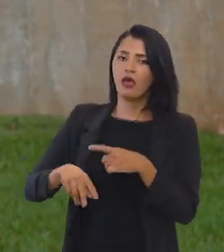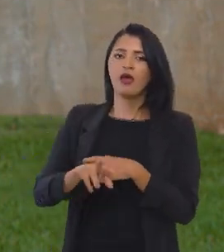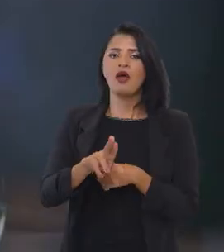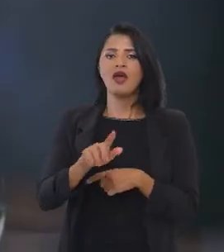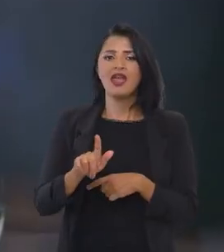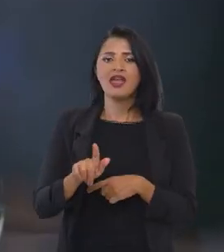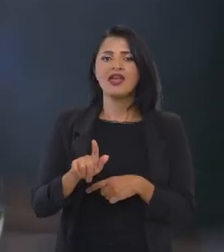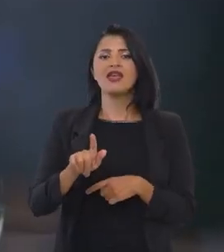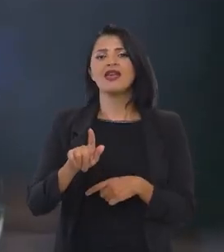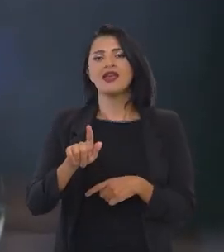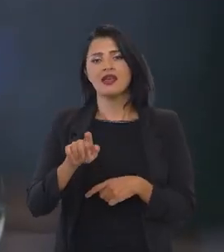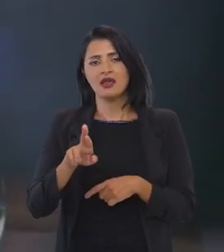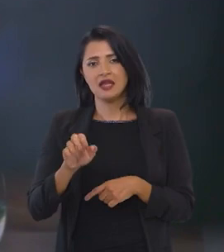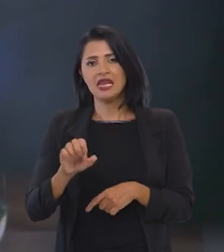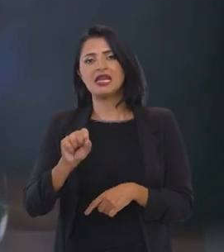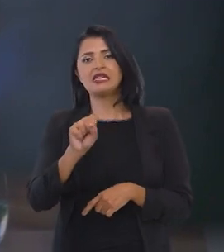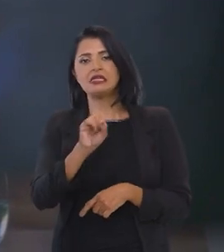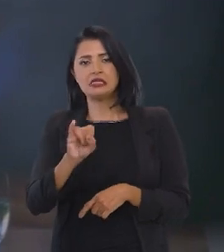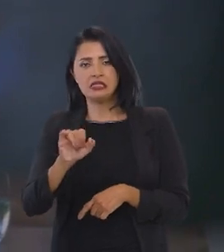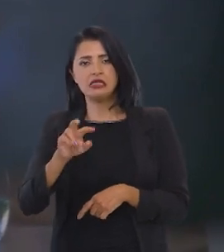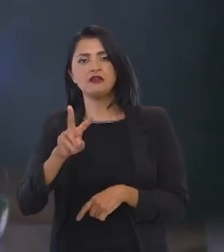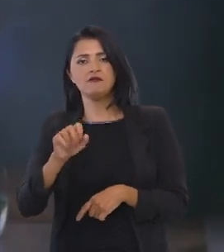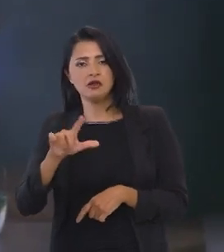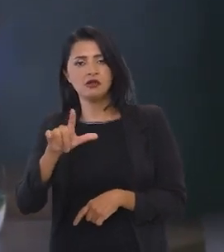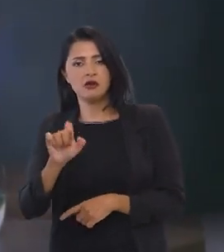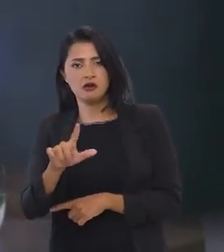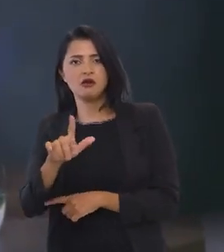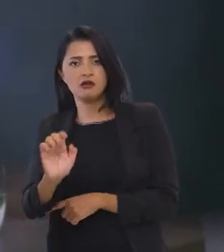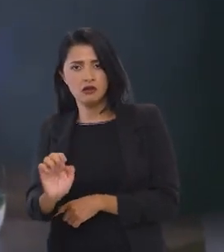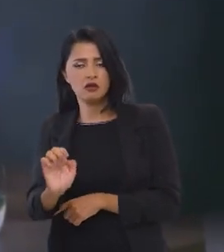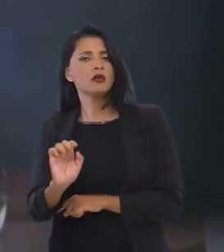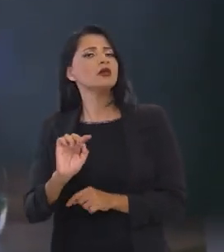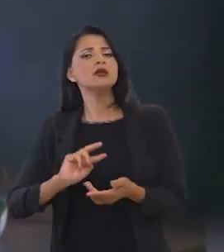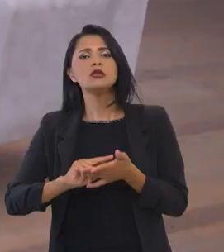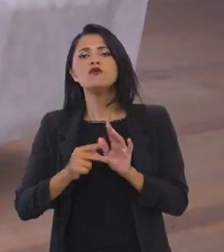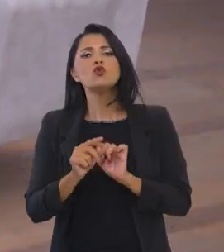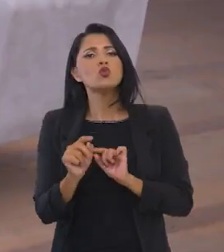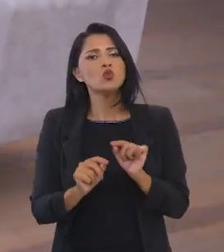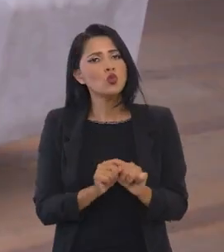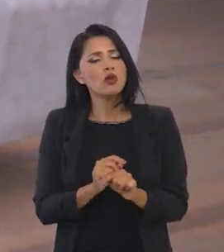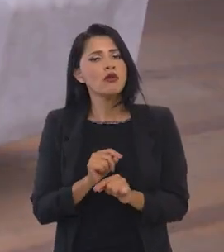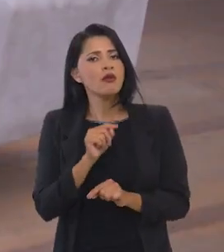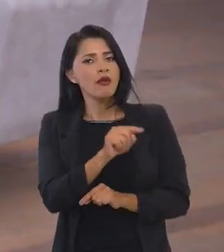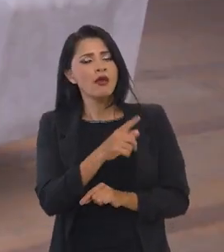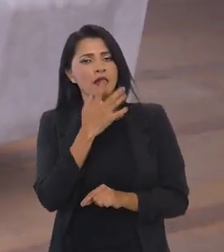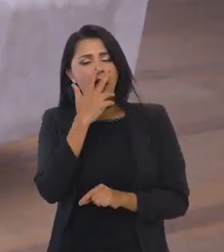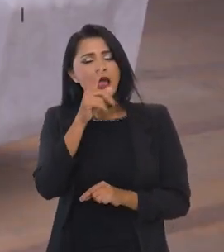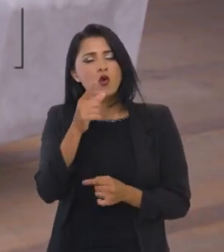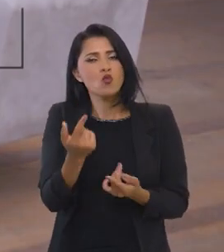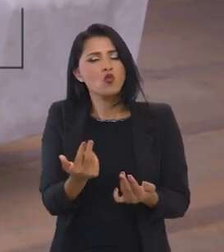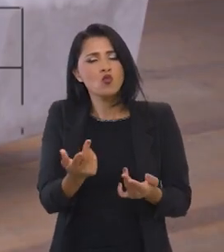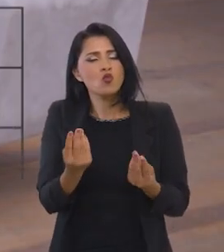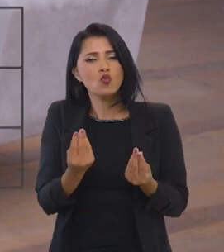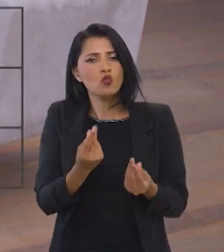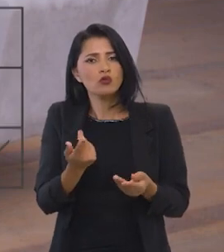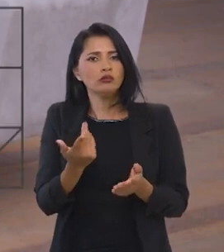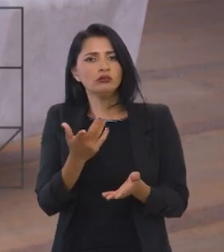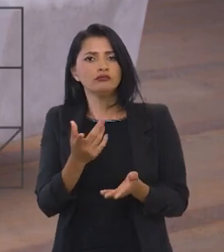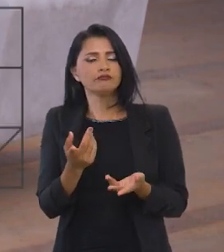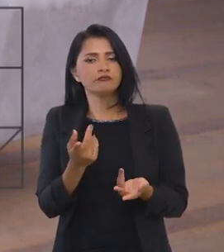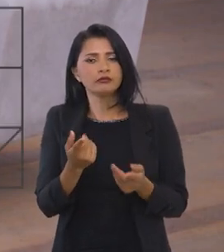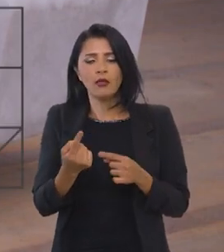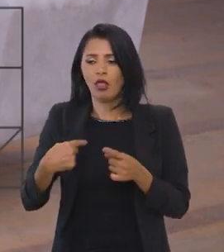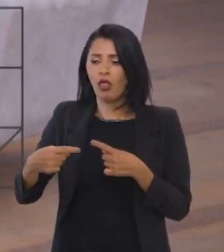regressividade. O sistema tributário brasileiro é um sistema regressivo. O que significa que ele cai nas